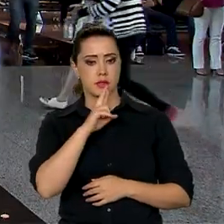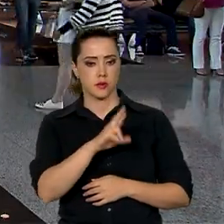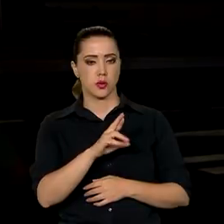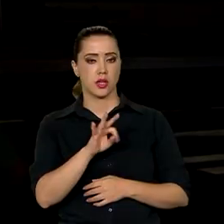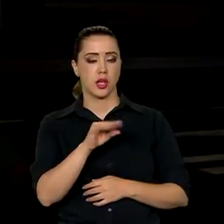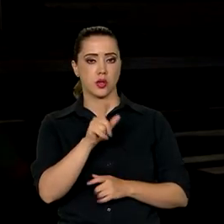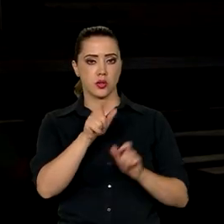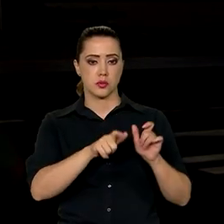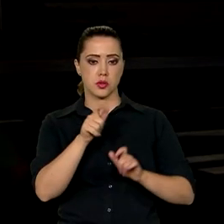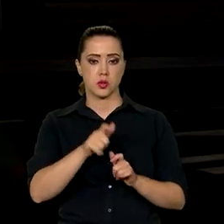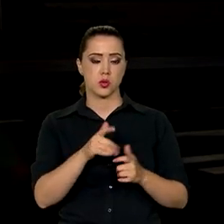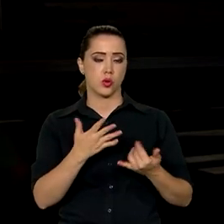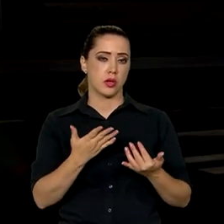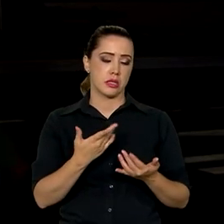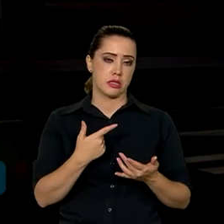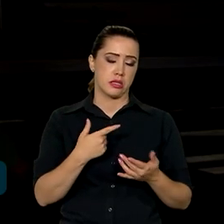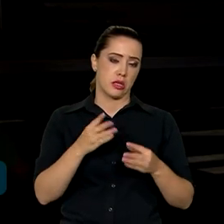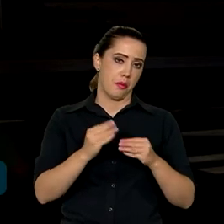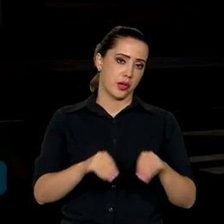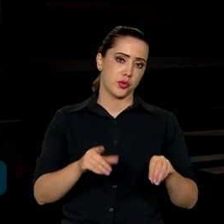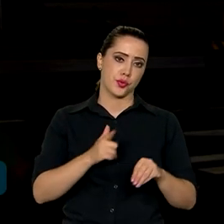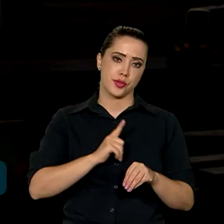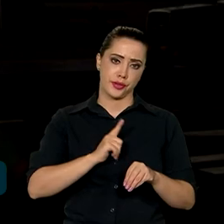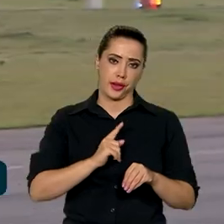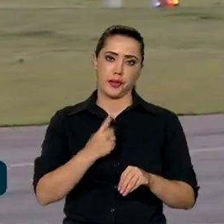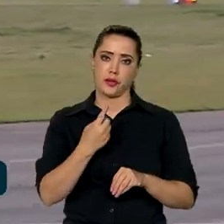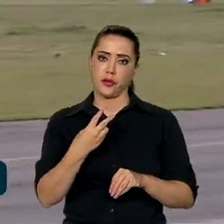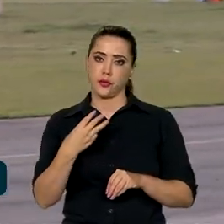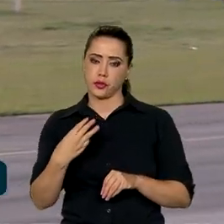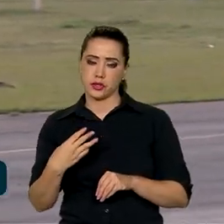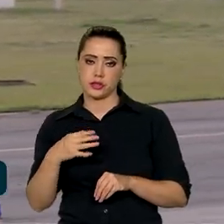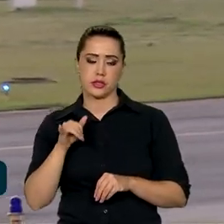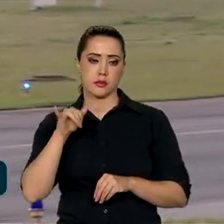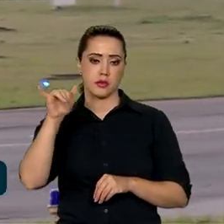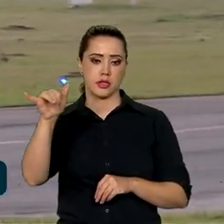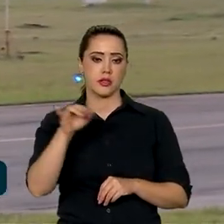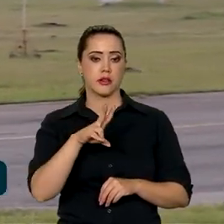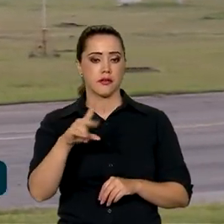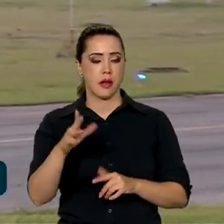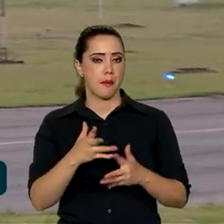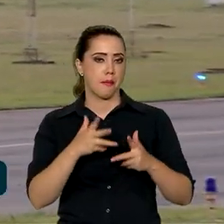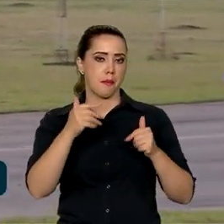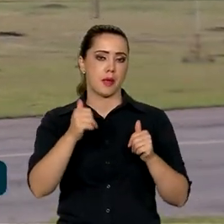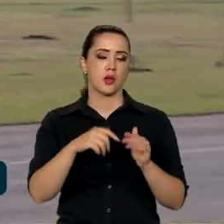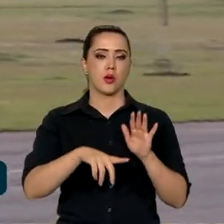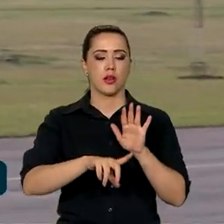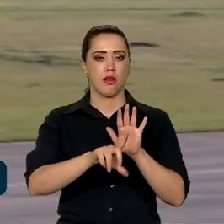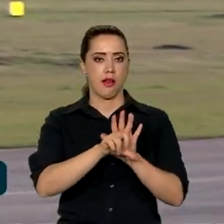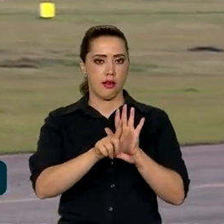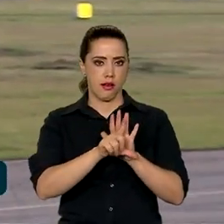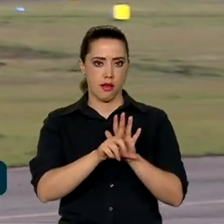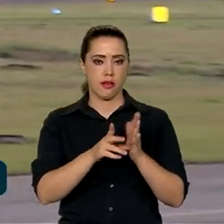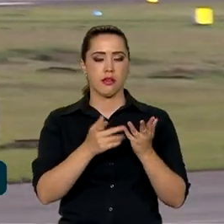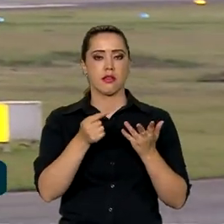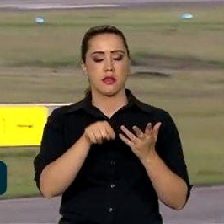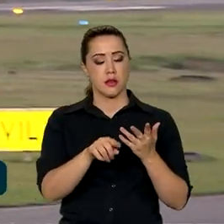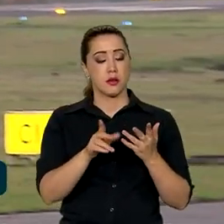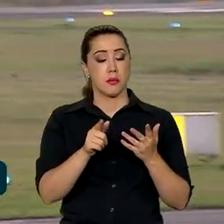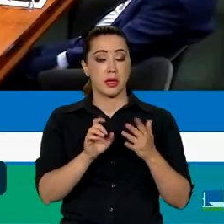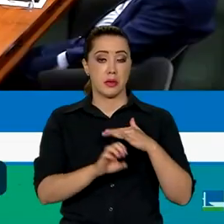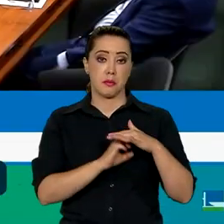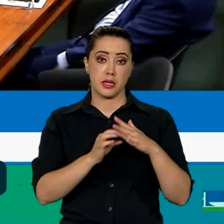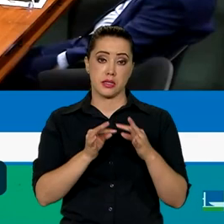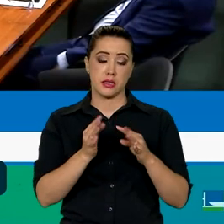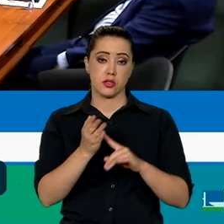Milhas e afirmou que o episódio fará amadurecer a legislação para as empresas de tecnologia que atuam no setor de